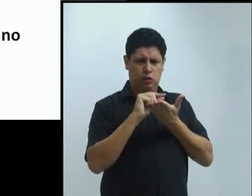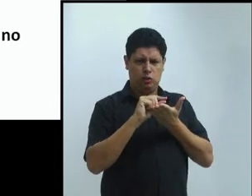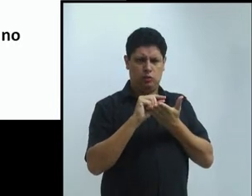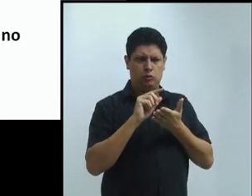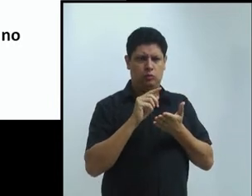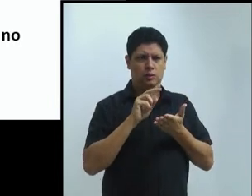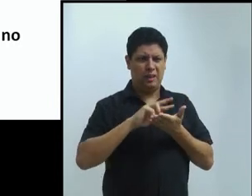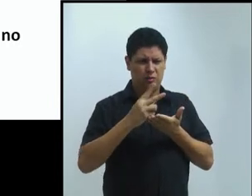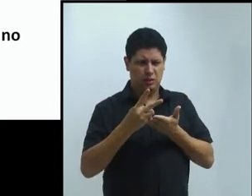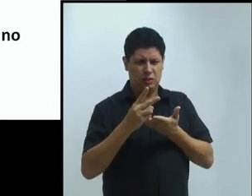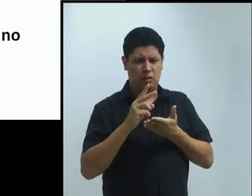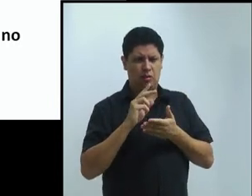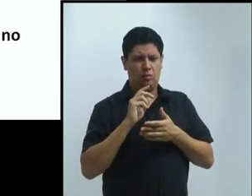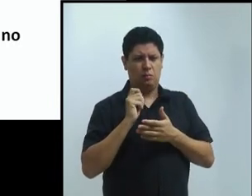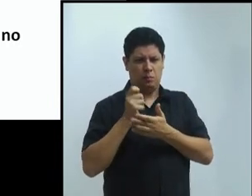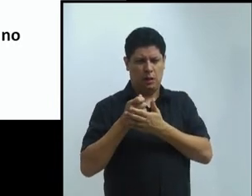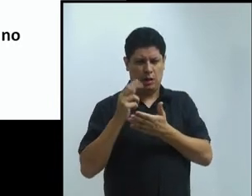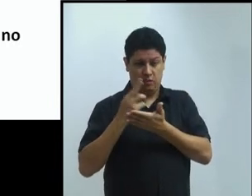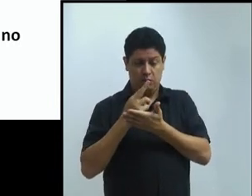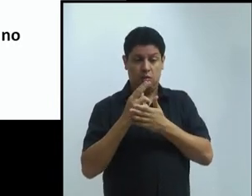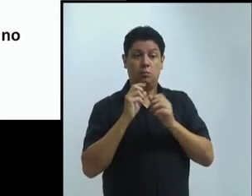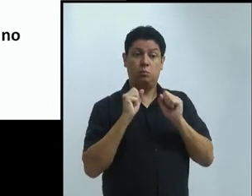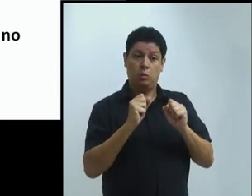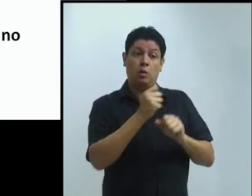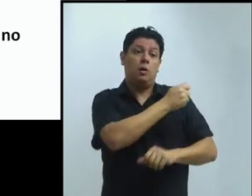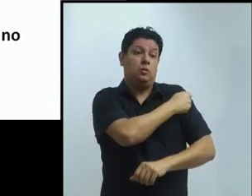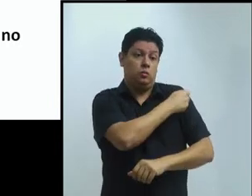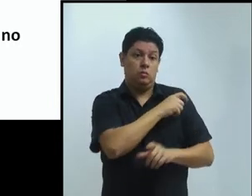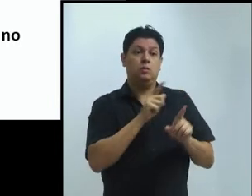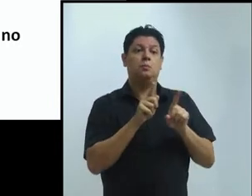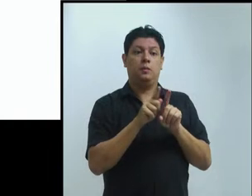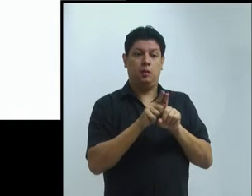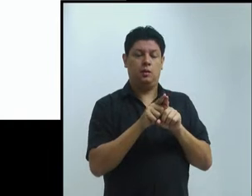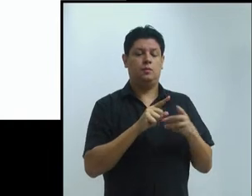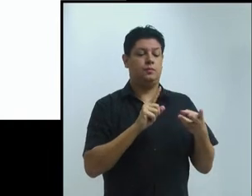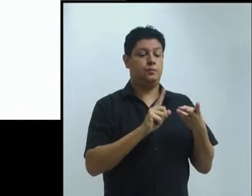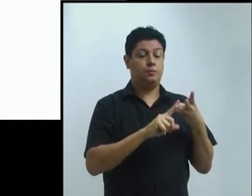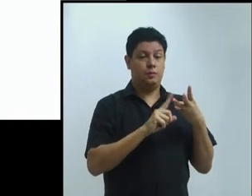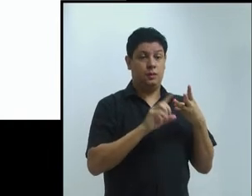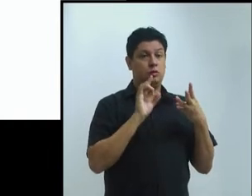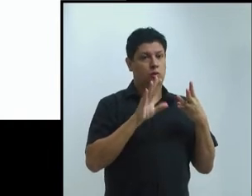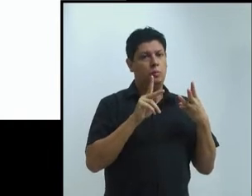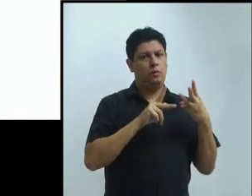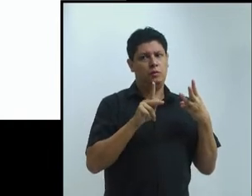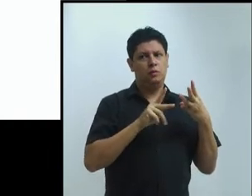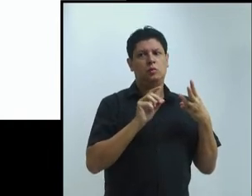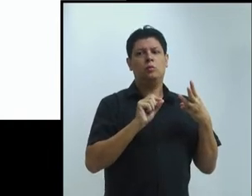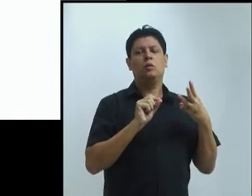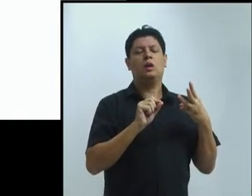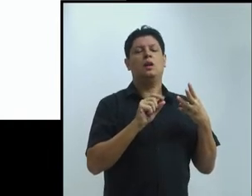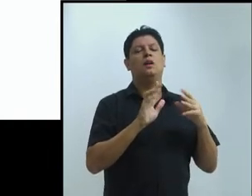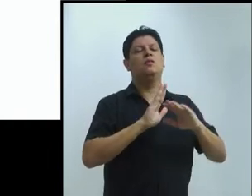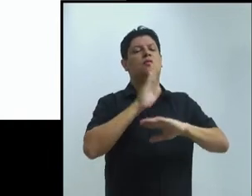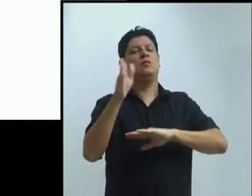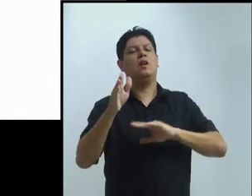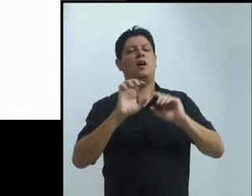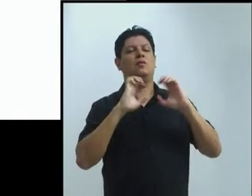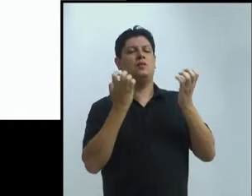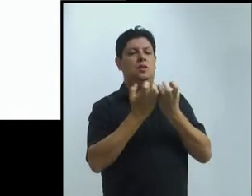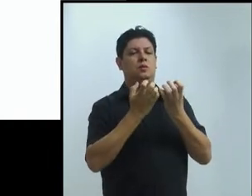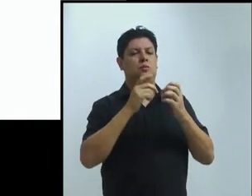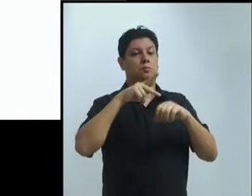para receber uma ajuda de custo para ir a eventos nacionais ou no exterior. Eu continuo.